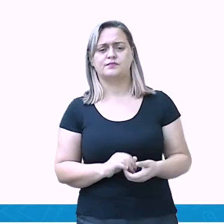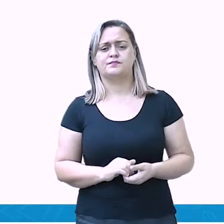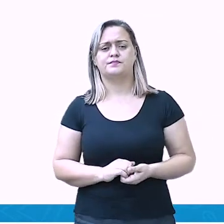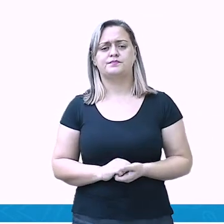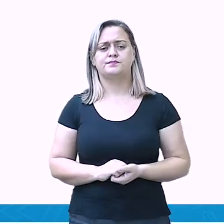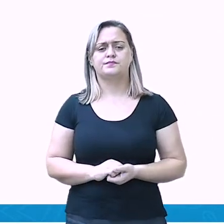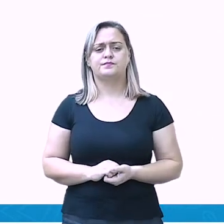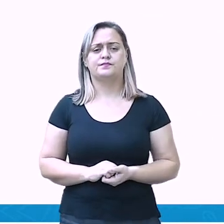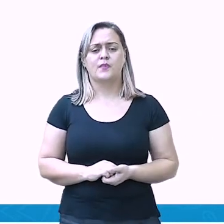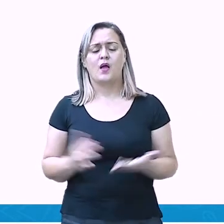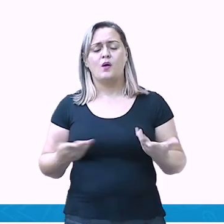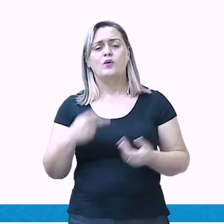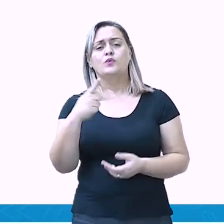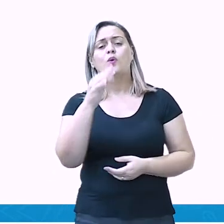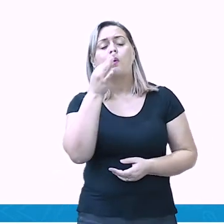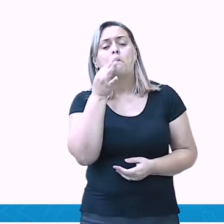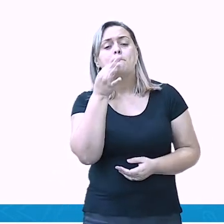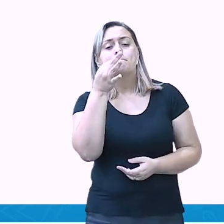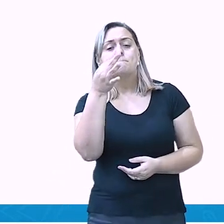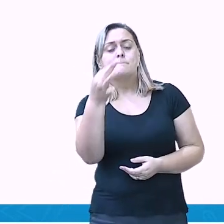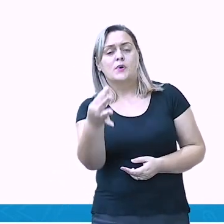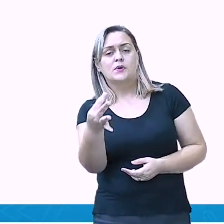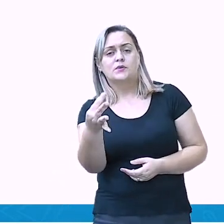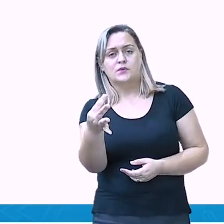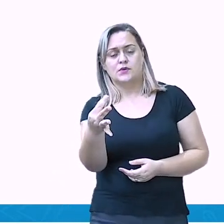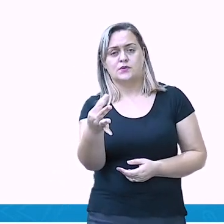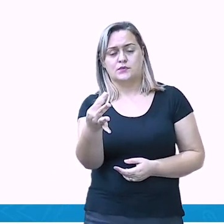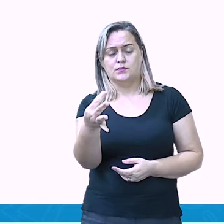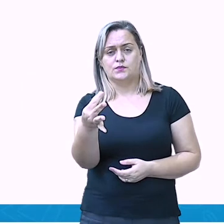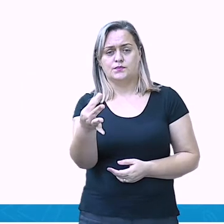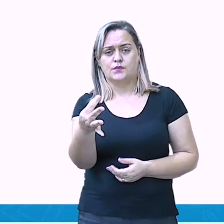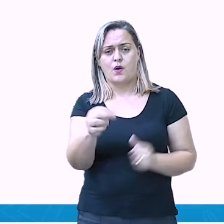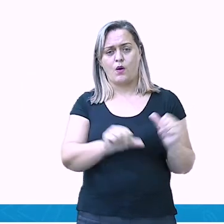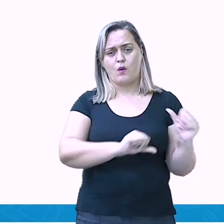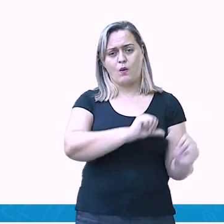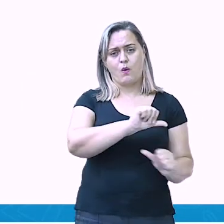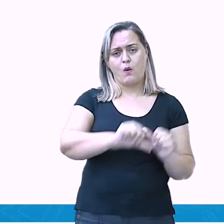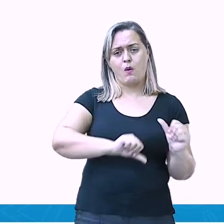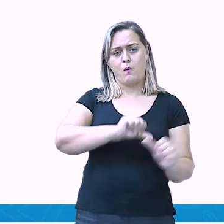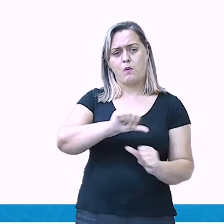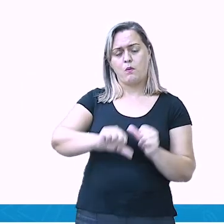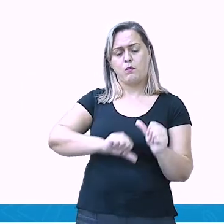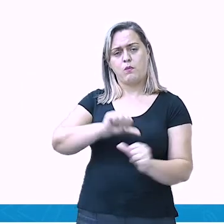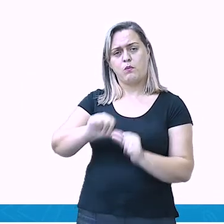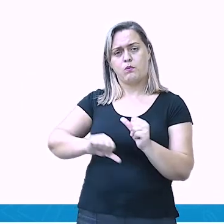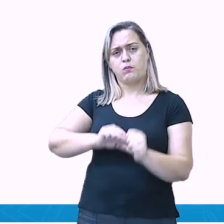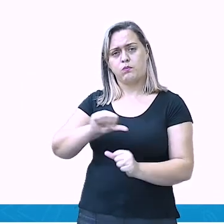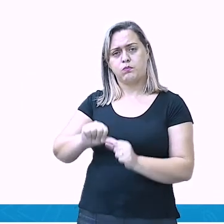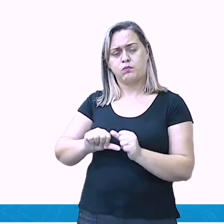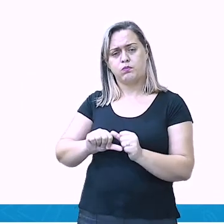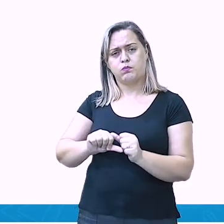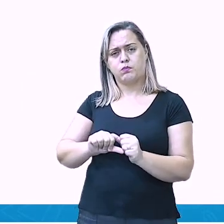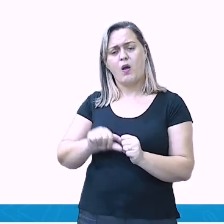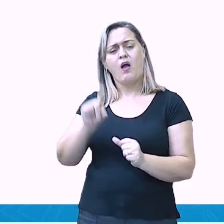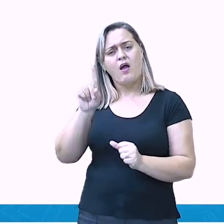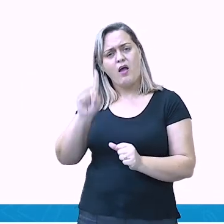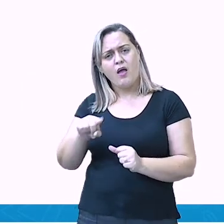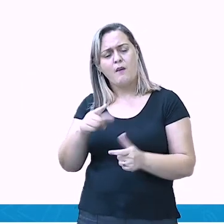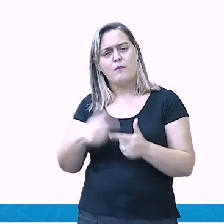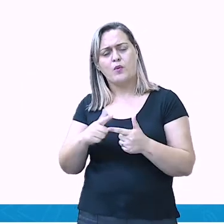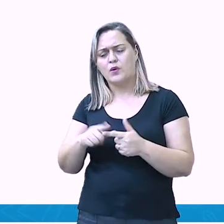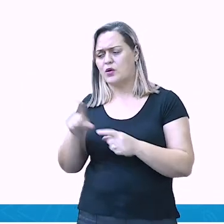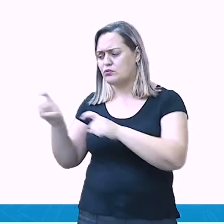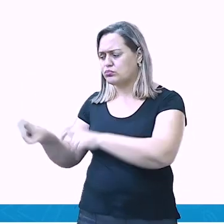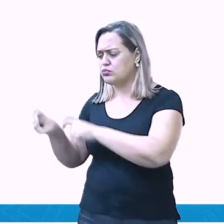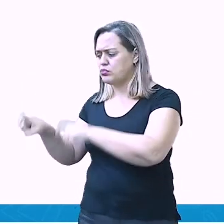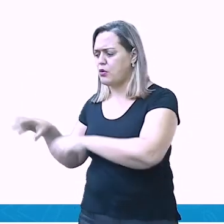Em sua opinião, essas modificações estão ligadas ao processo de urbanização? O que